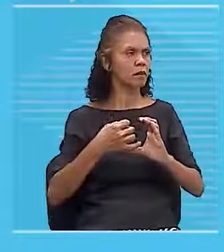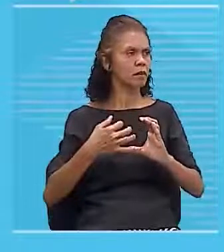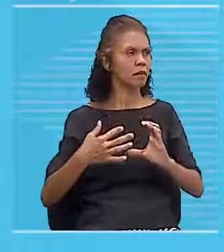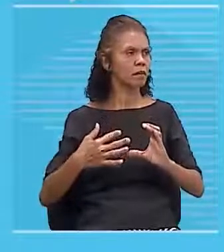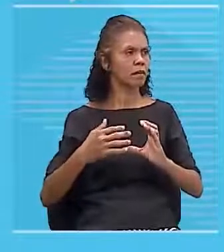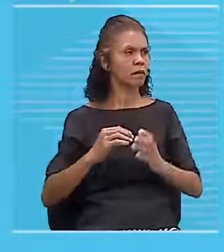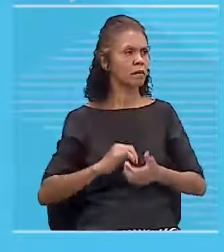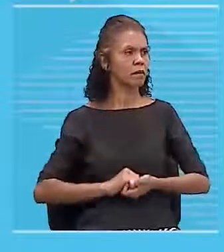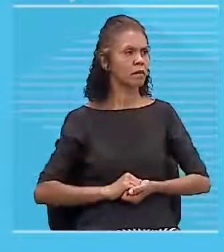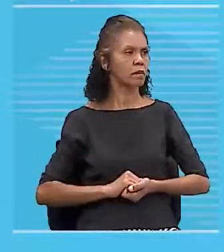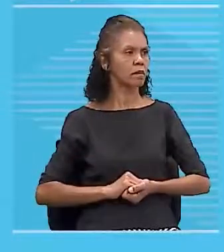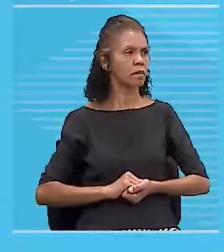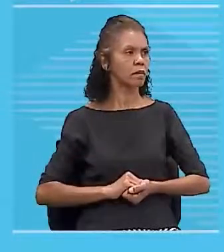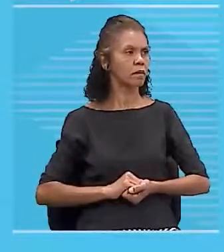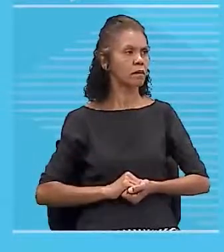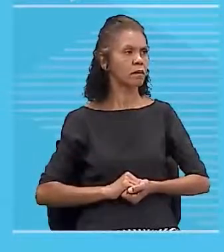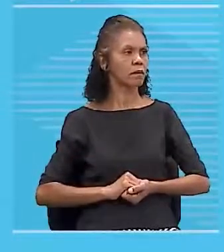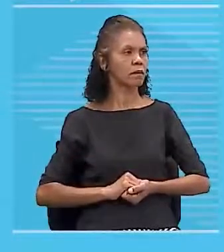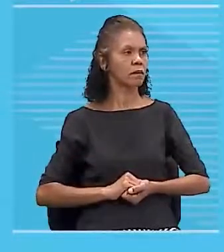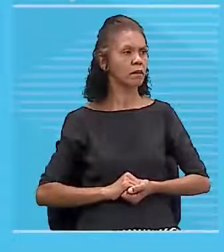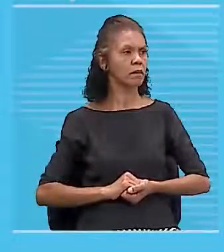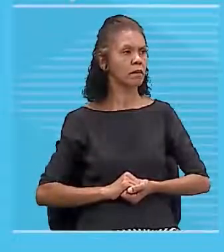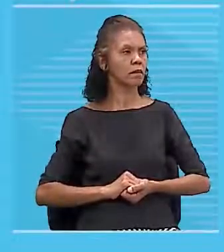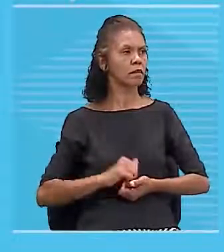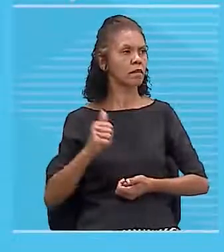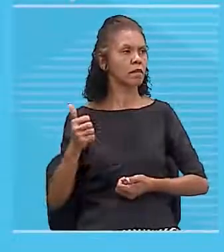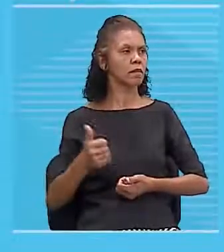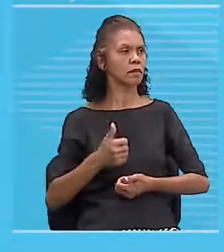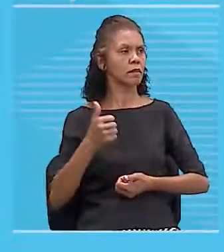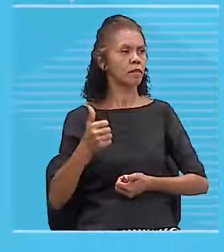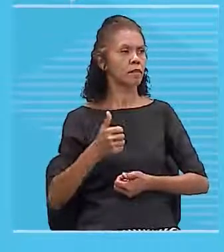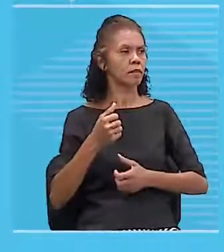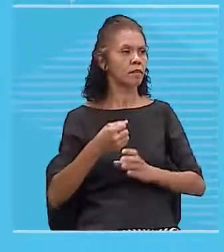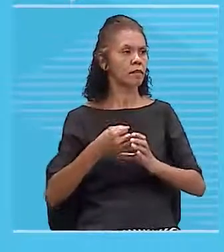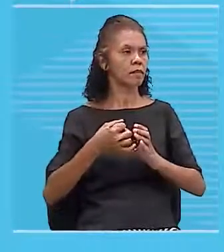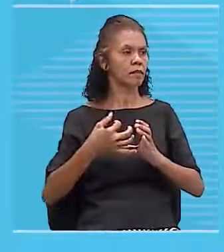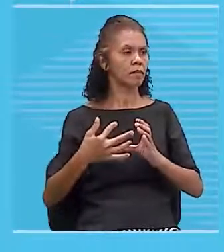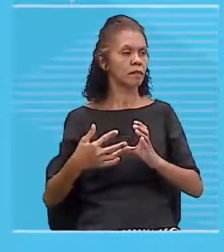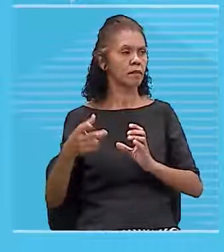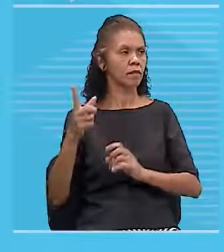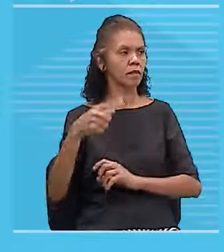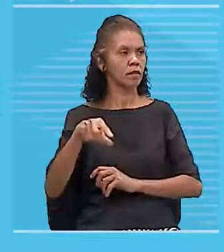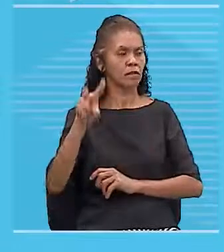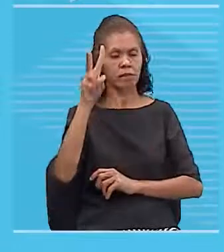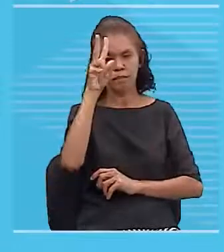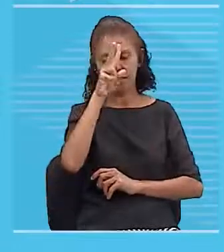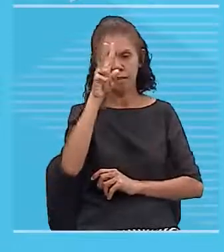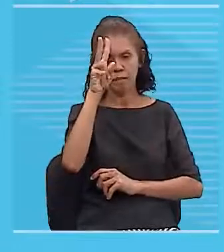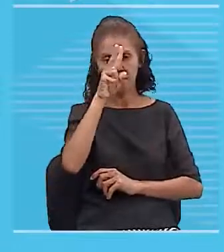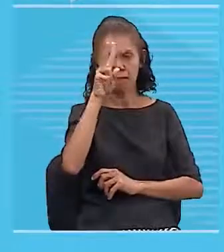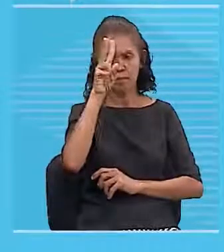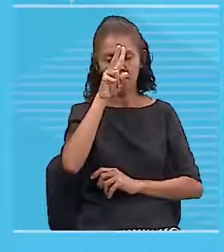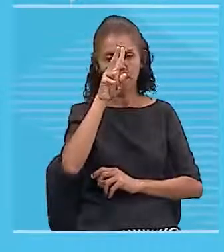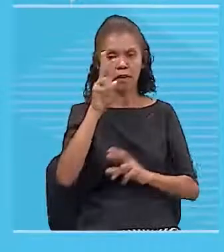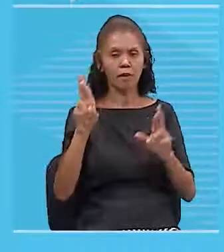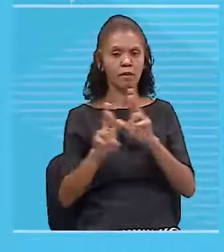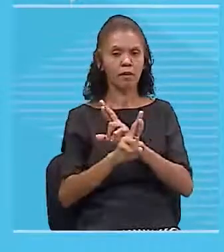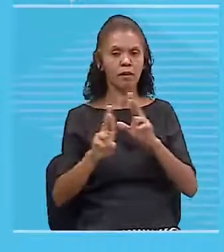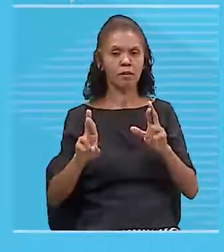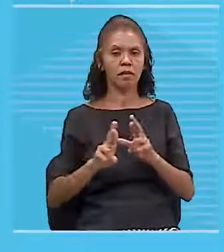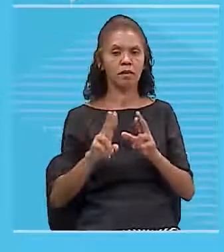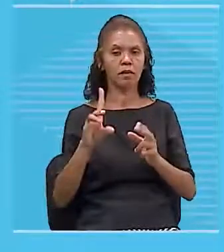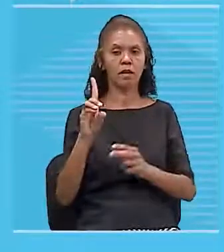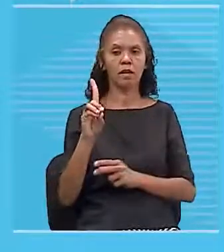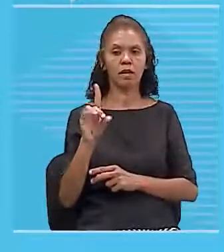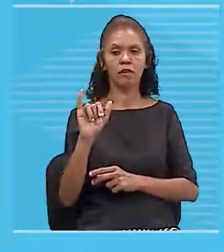Olha só. A primeira característica que eu quero que você lembre é da direção, tá?